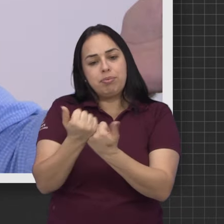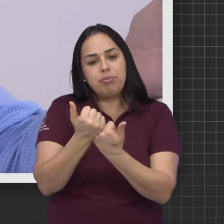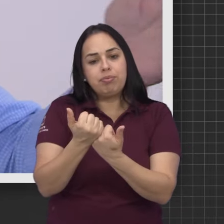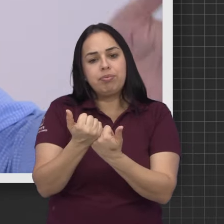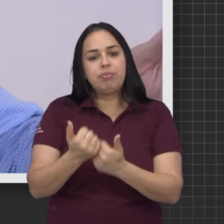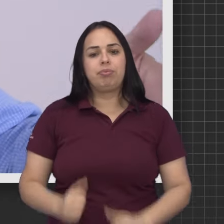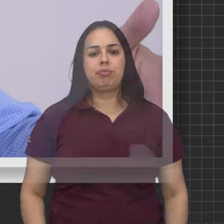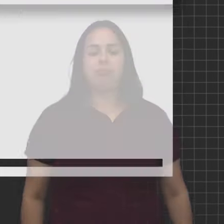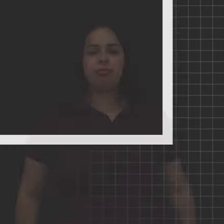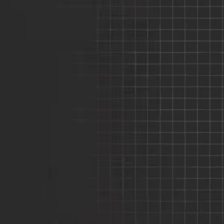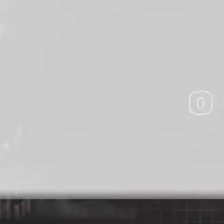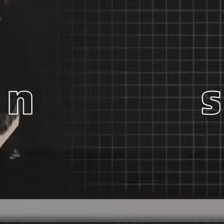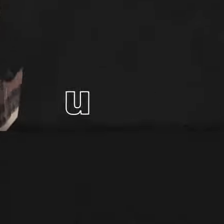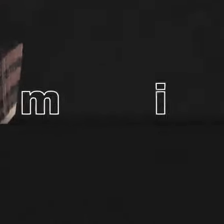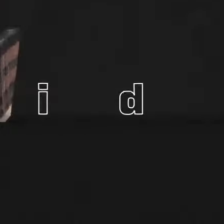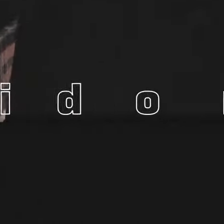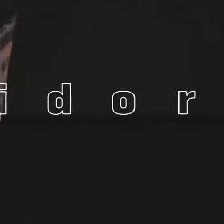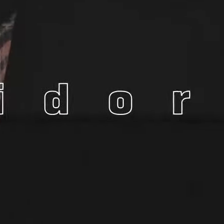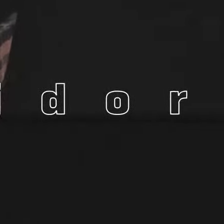uma troca desse produto.